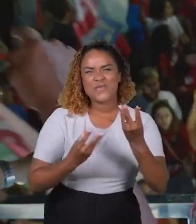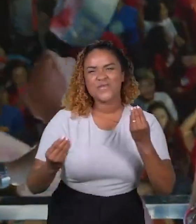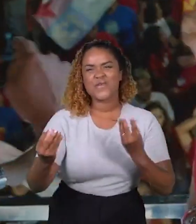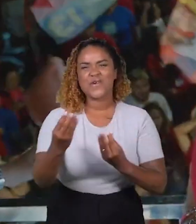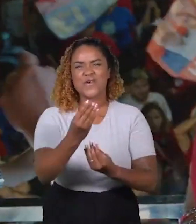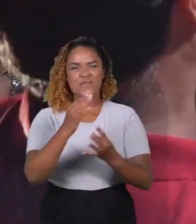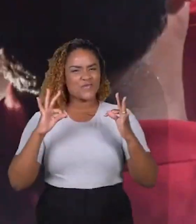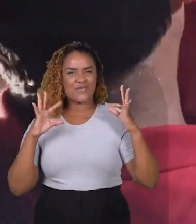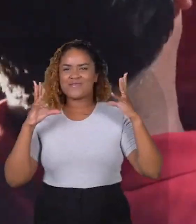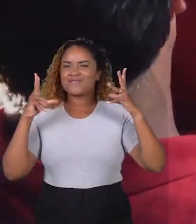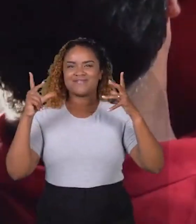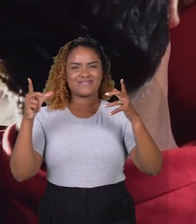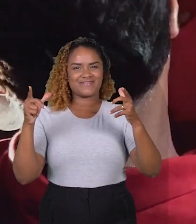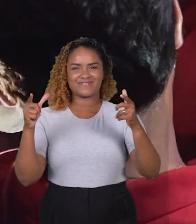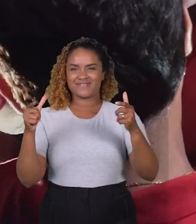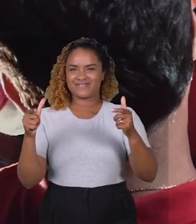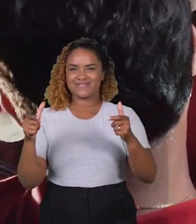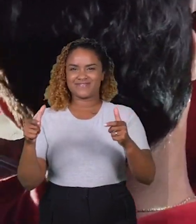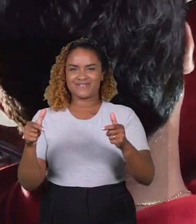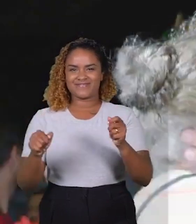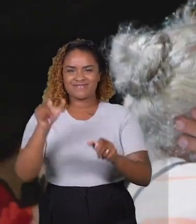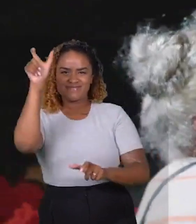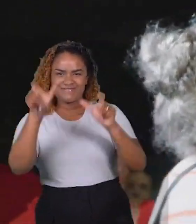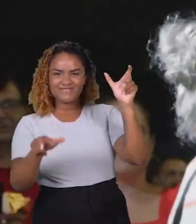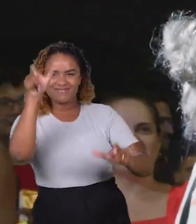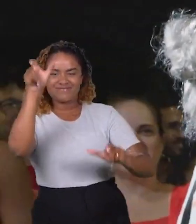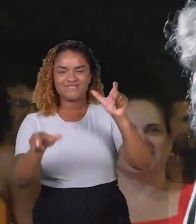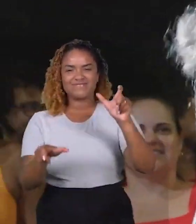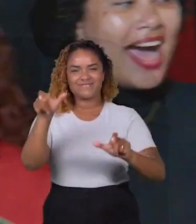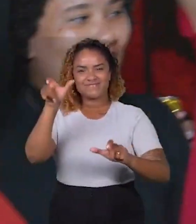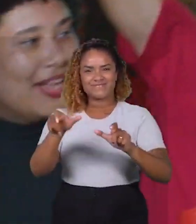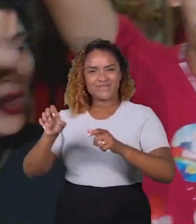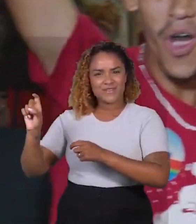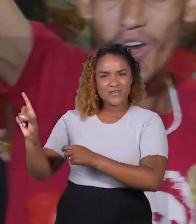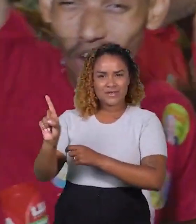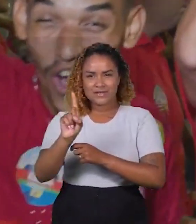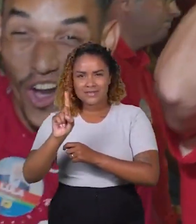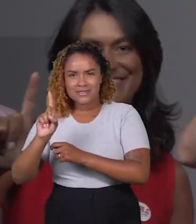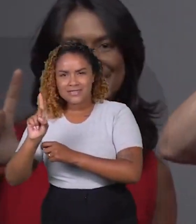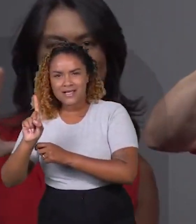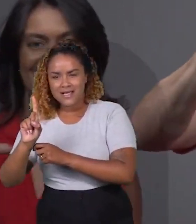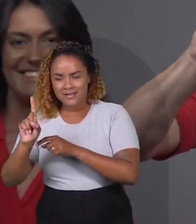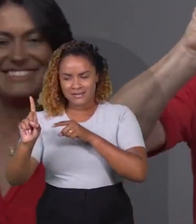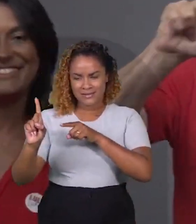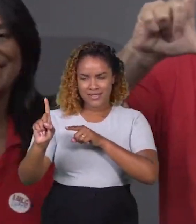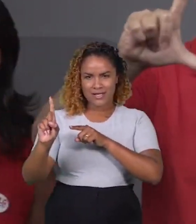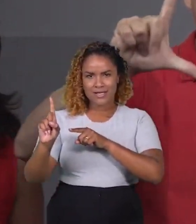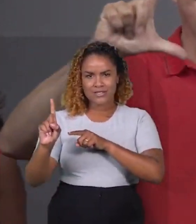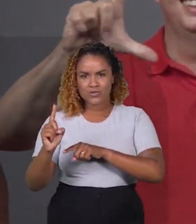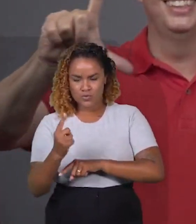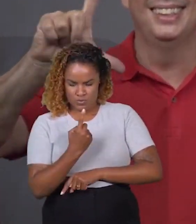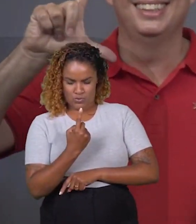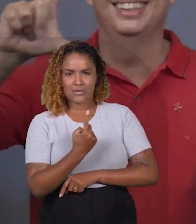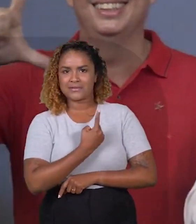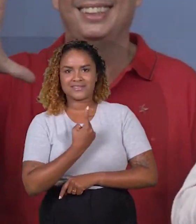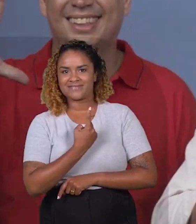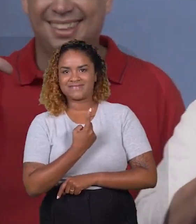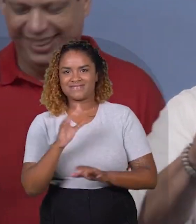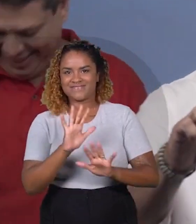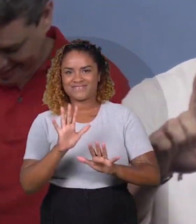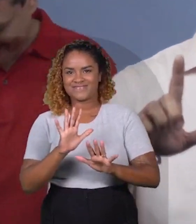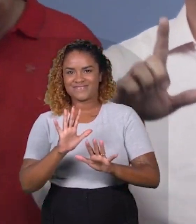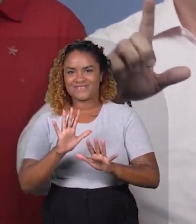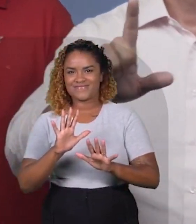de muitos e de todos. Porque a nossa estrela nunca foi solitária. Nós somos